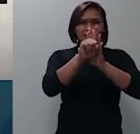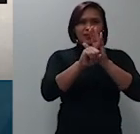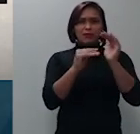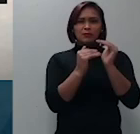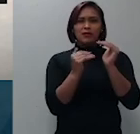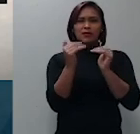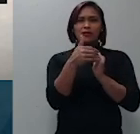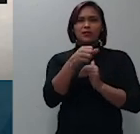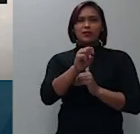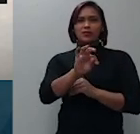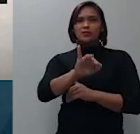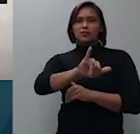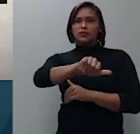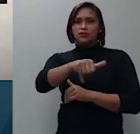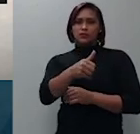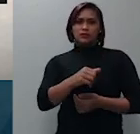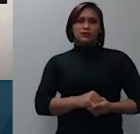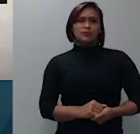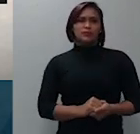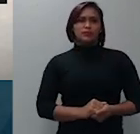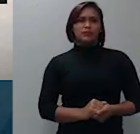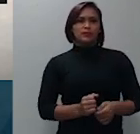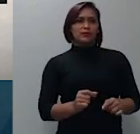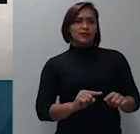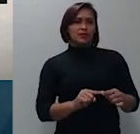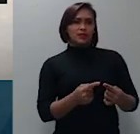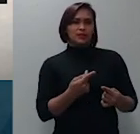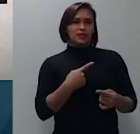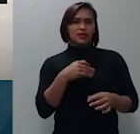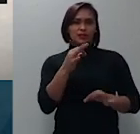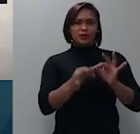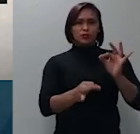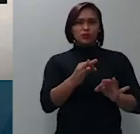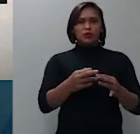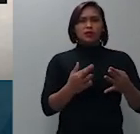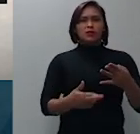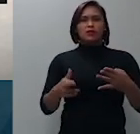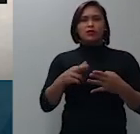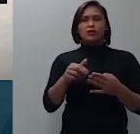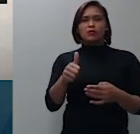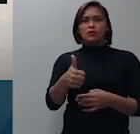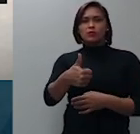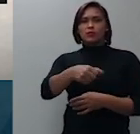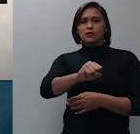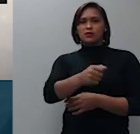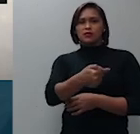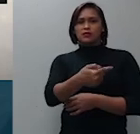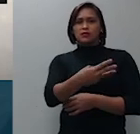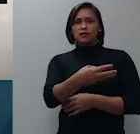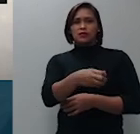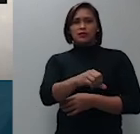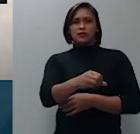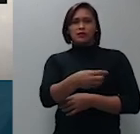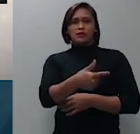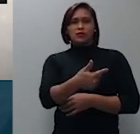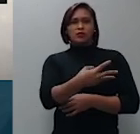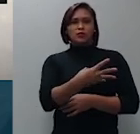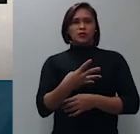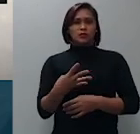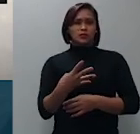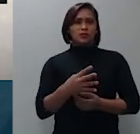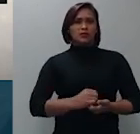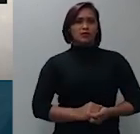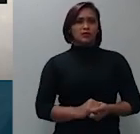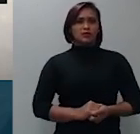então estamos julgando o recurso especial 1 873 924 a questão